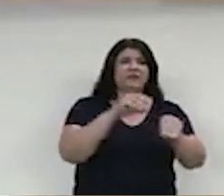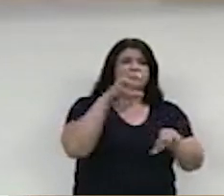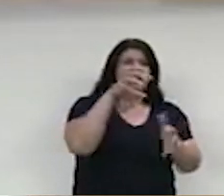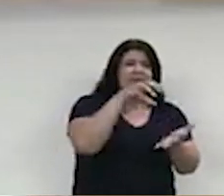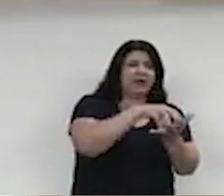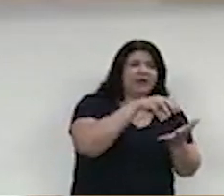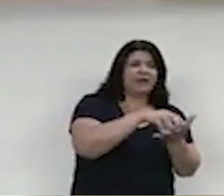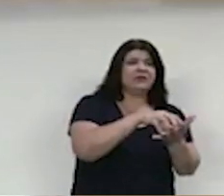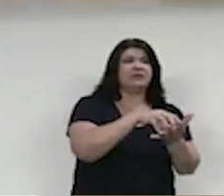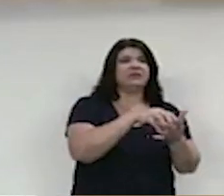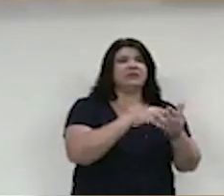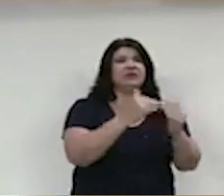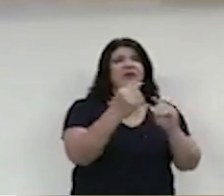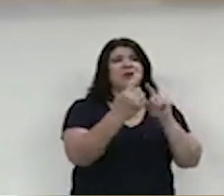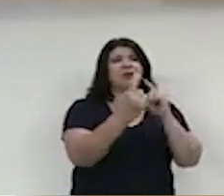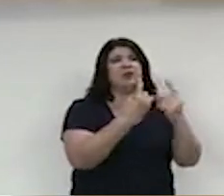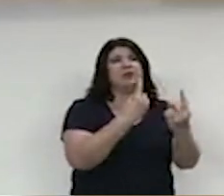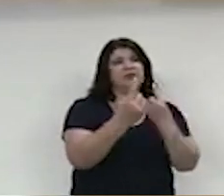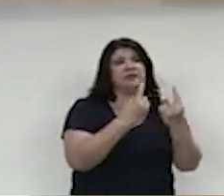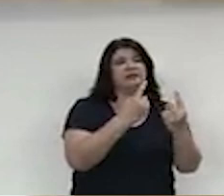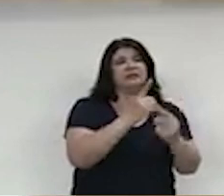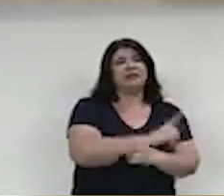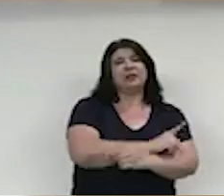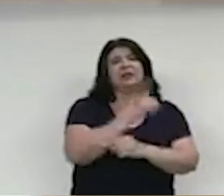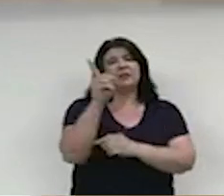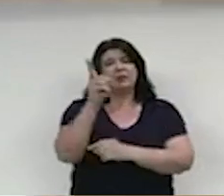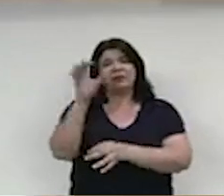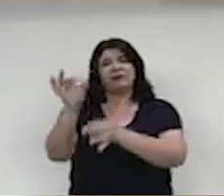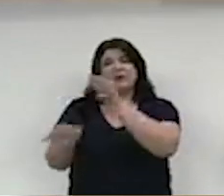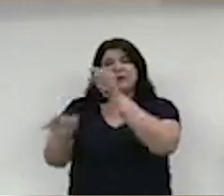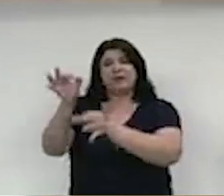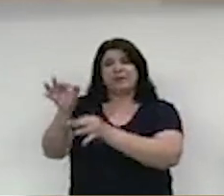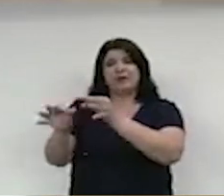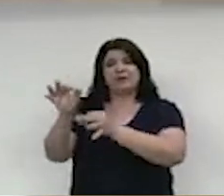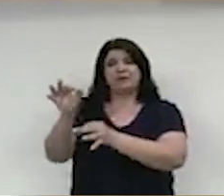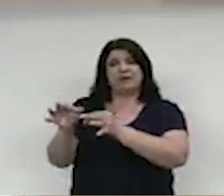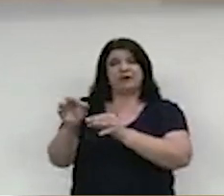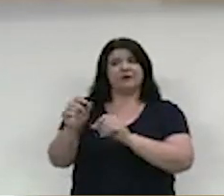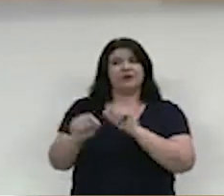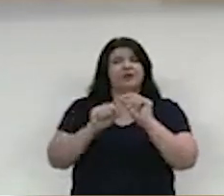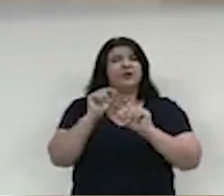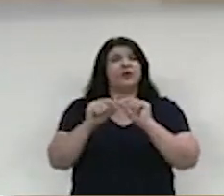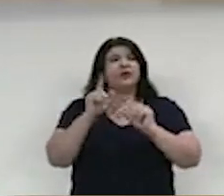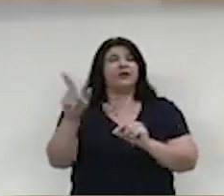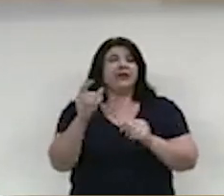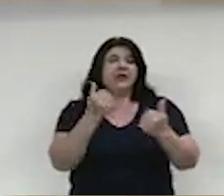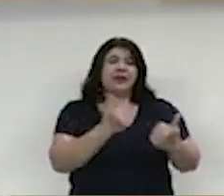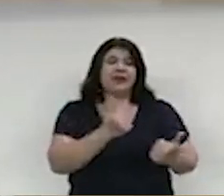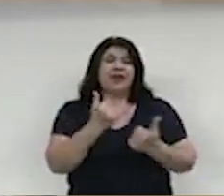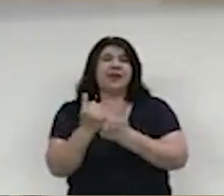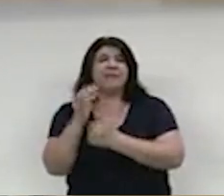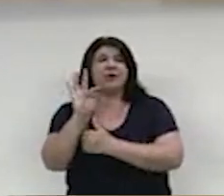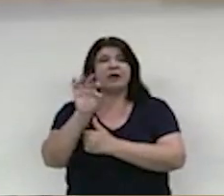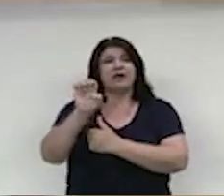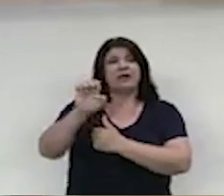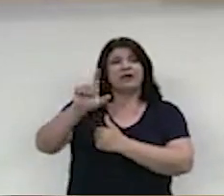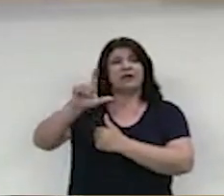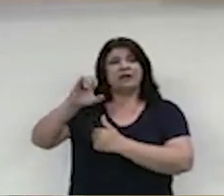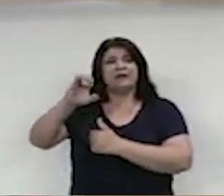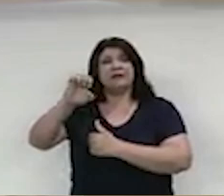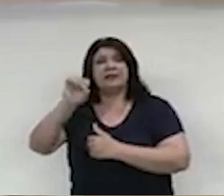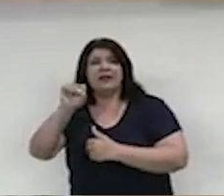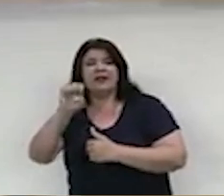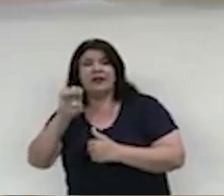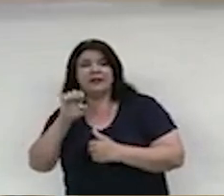Regional 4, no Caixara, e por fim para o Fórum de Praia Grande, onde atuou como operador de Telex e não tinha contato com